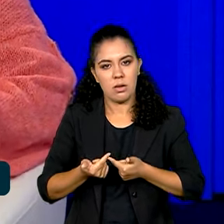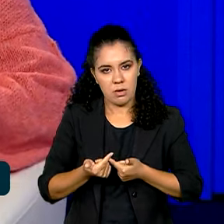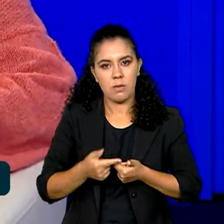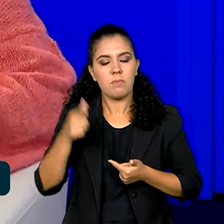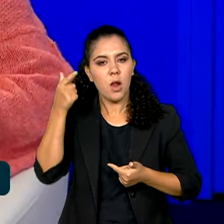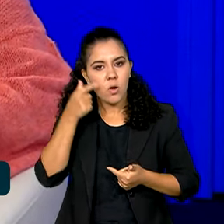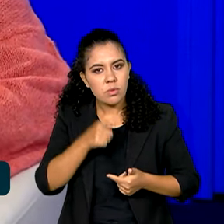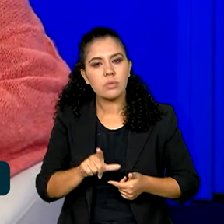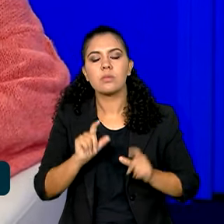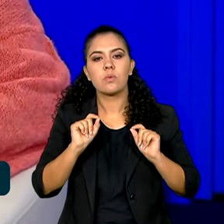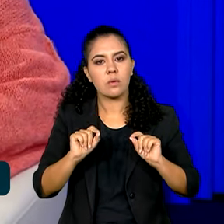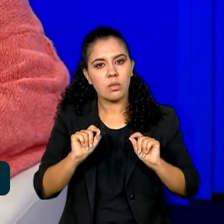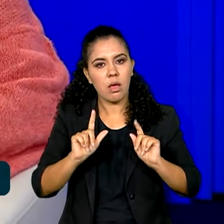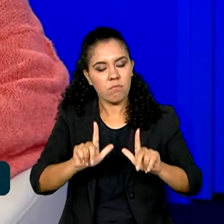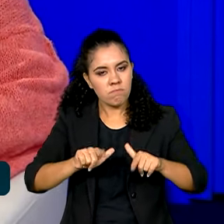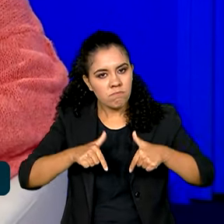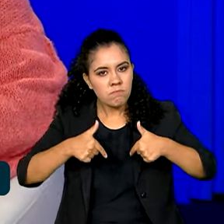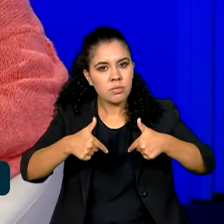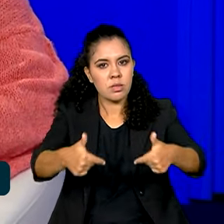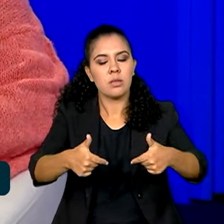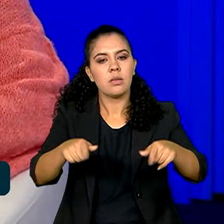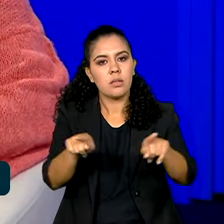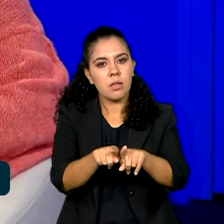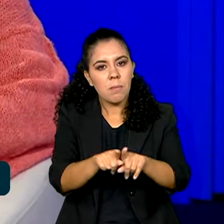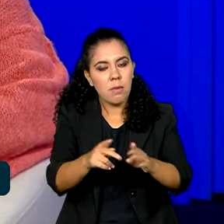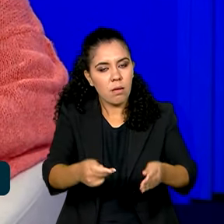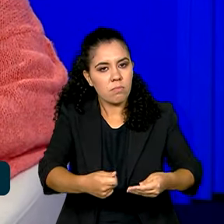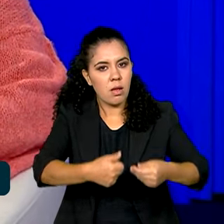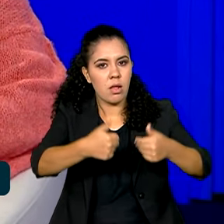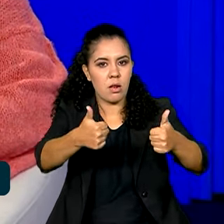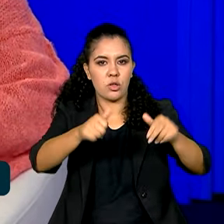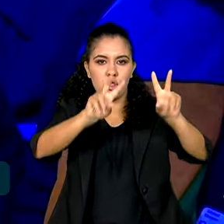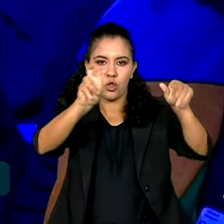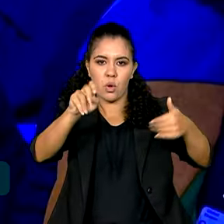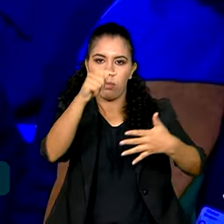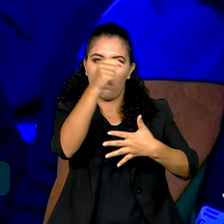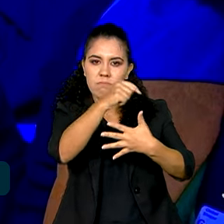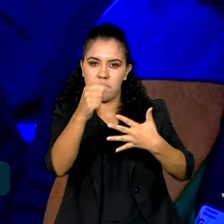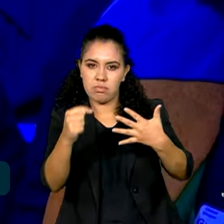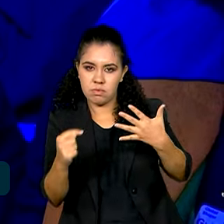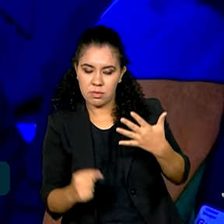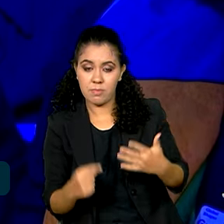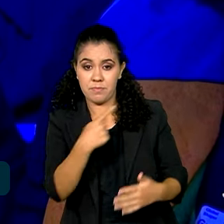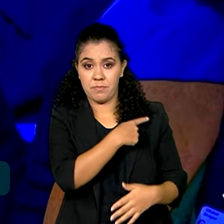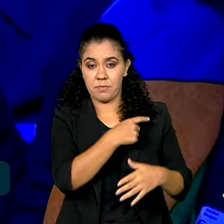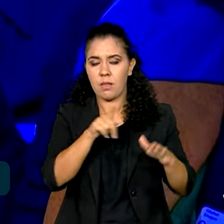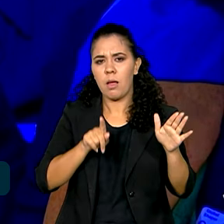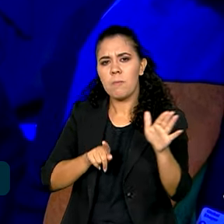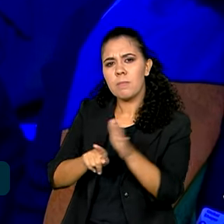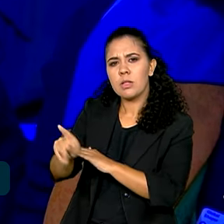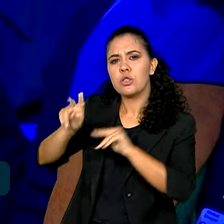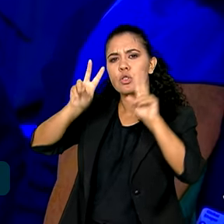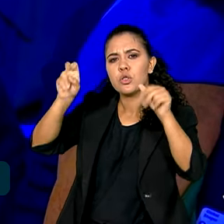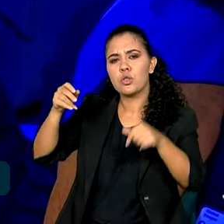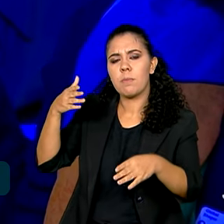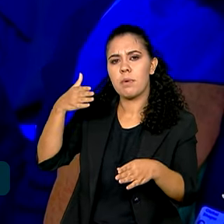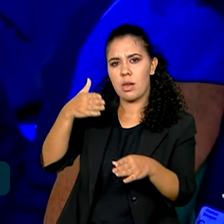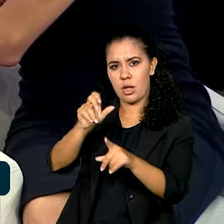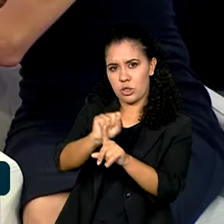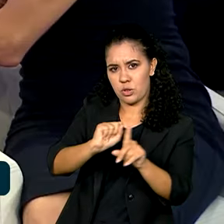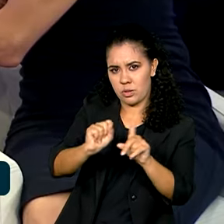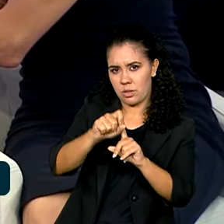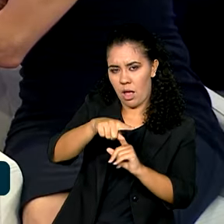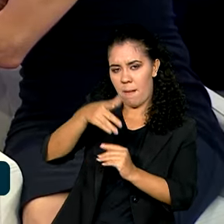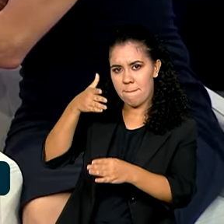adaptativa e de mitigação frente a esses efeitos. Questionada sobre a participação da sociedade no